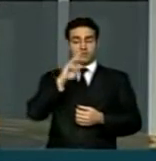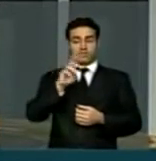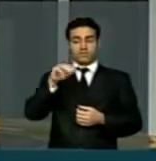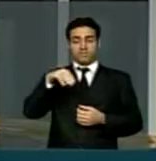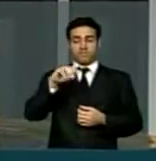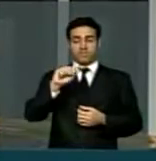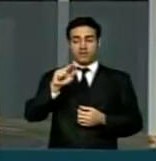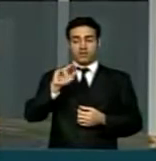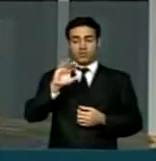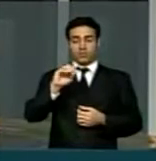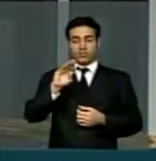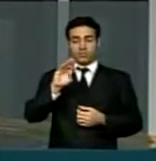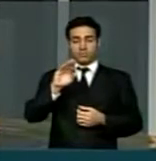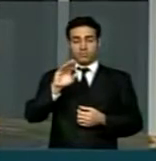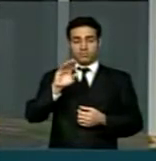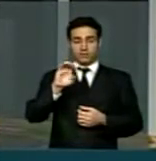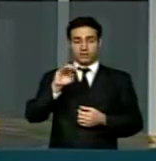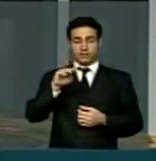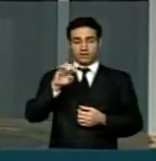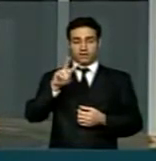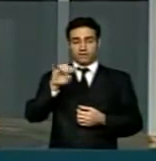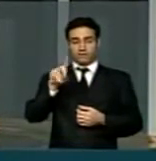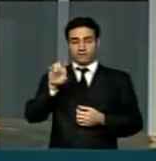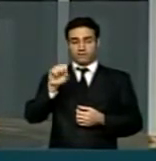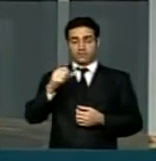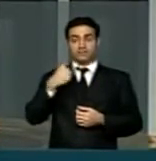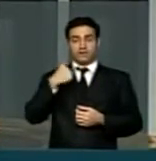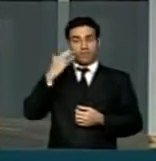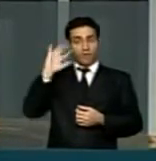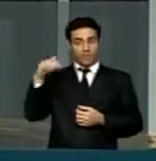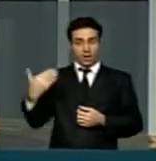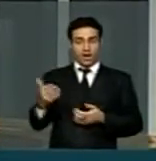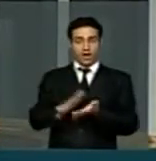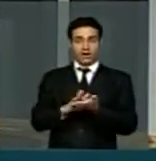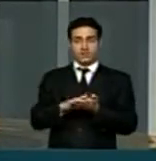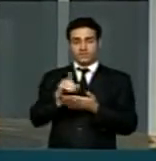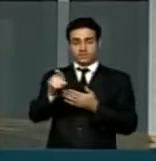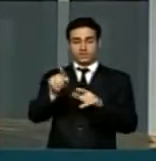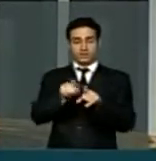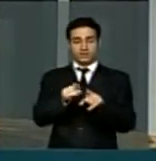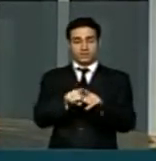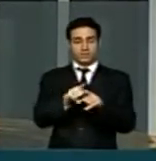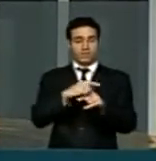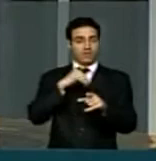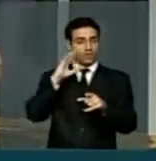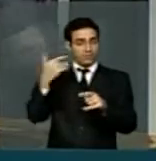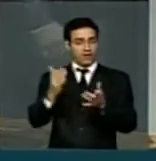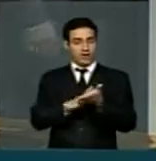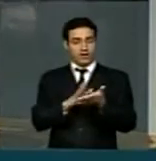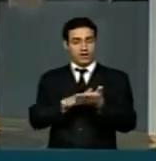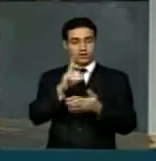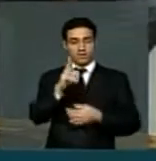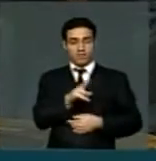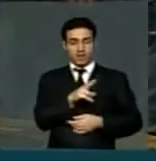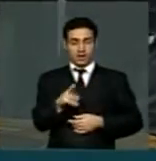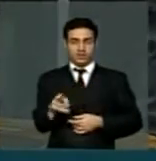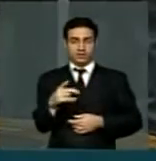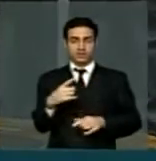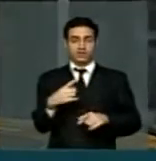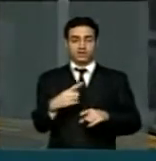Benevides. Estou fazendo homenagem a você, Mauro. Também é o nosso padre, porque eu estou falando